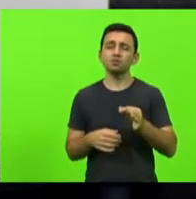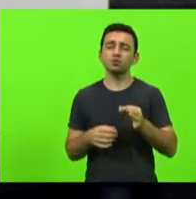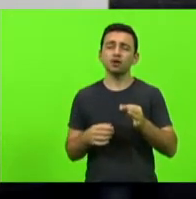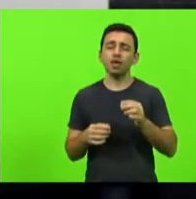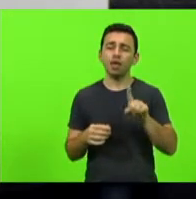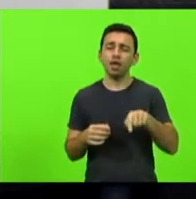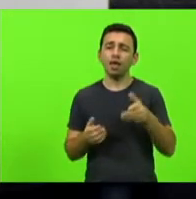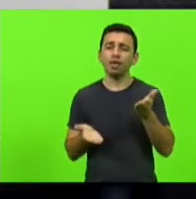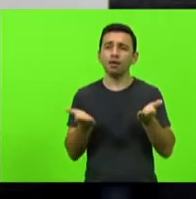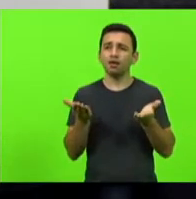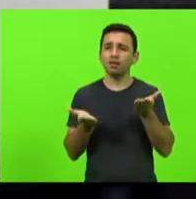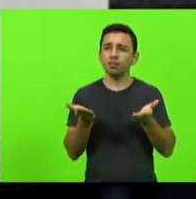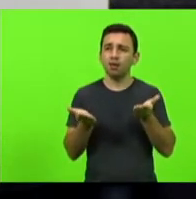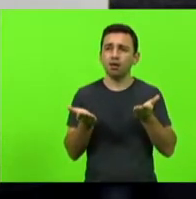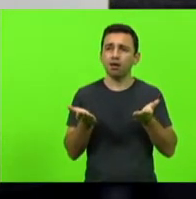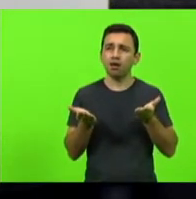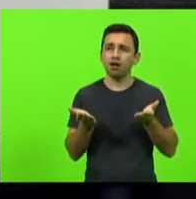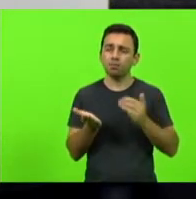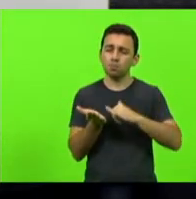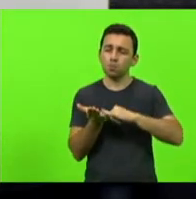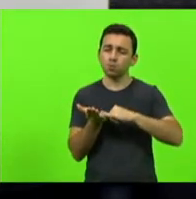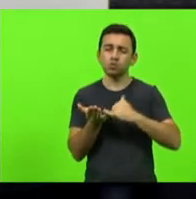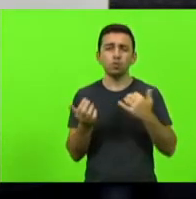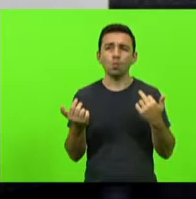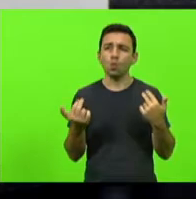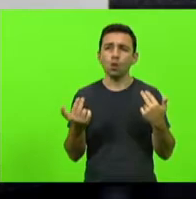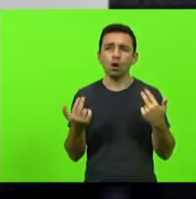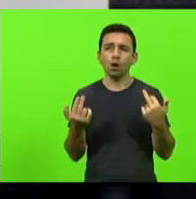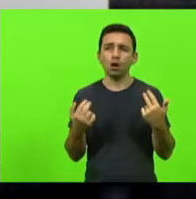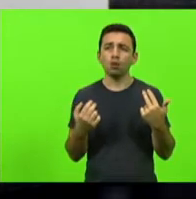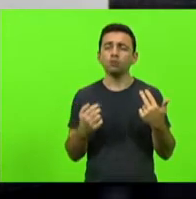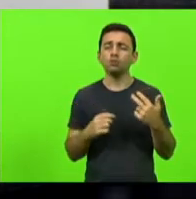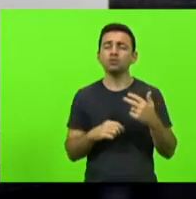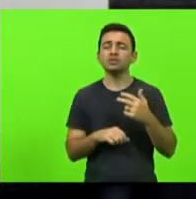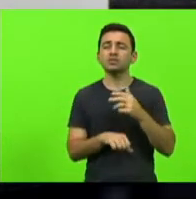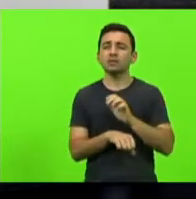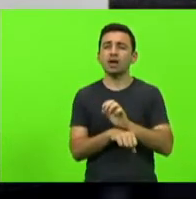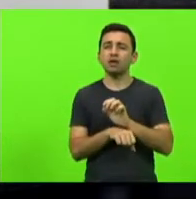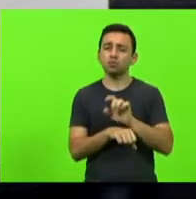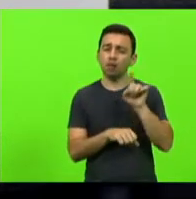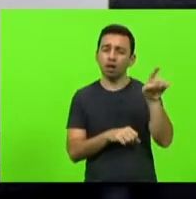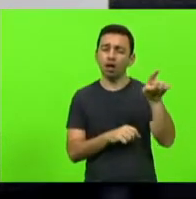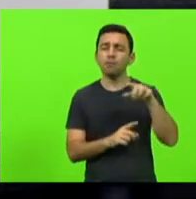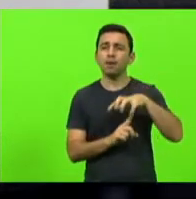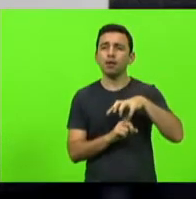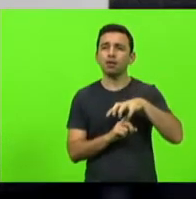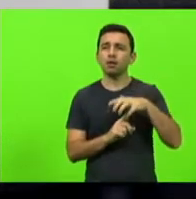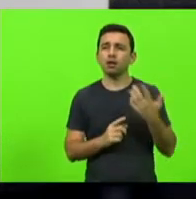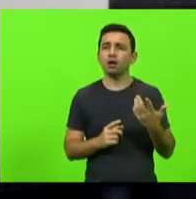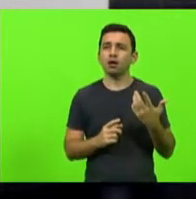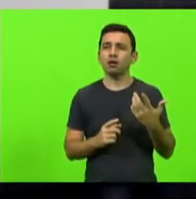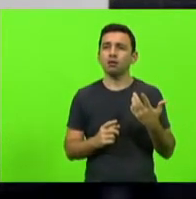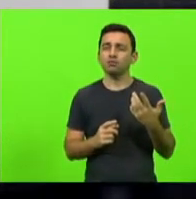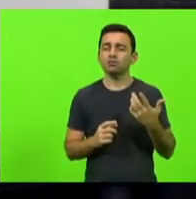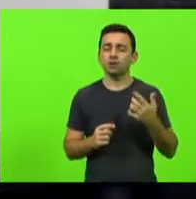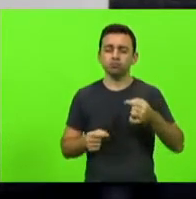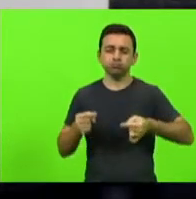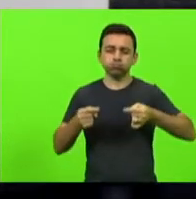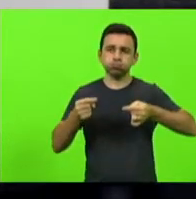equalizar o mesmo imposto cobrado no Estado do Paraná, criar equilíbrio, impedir a concorrência entre os estados.